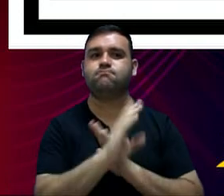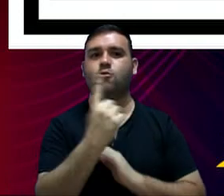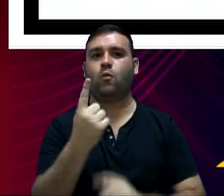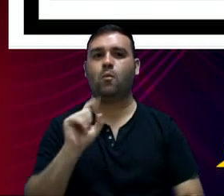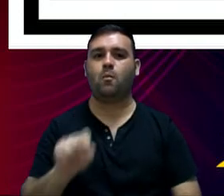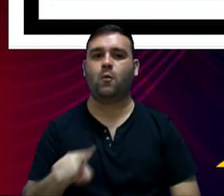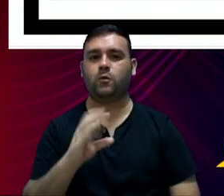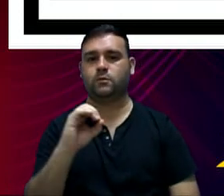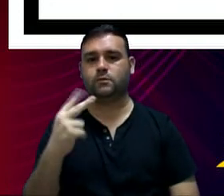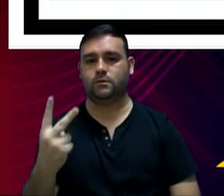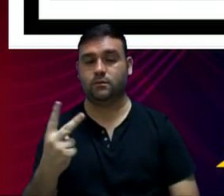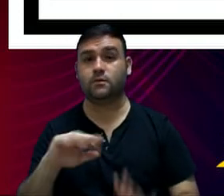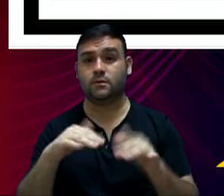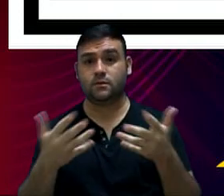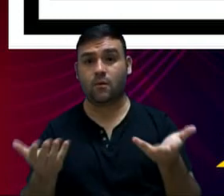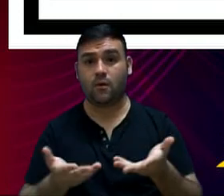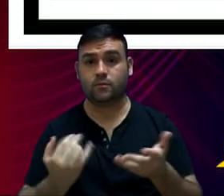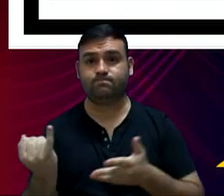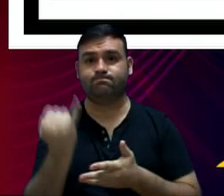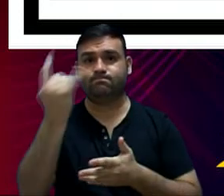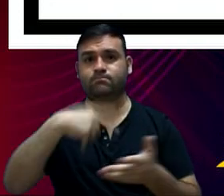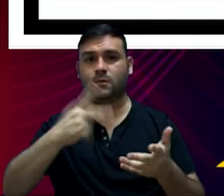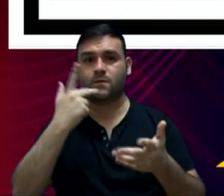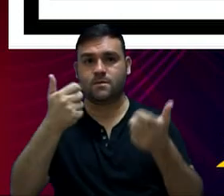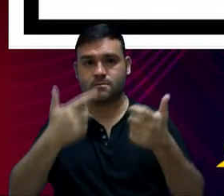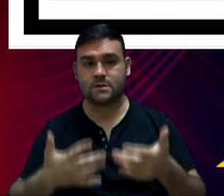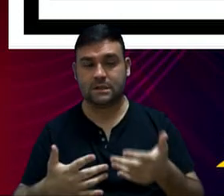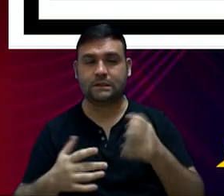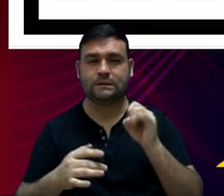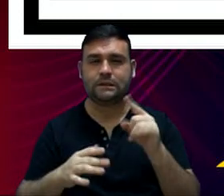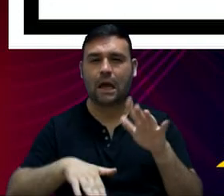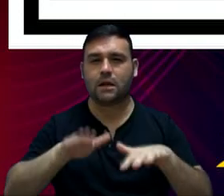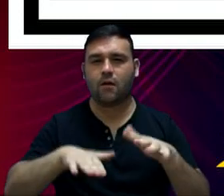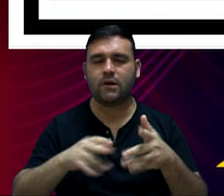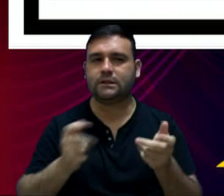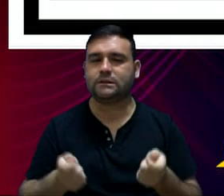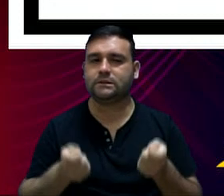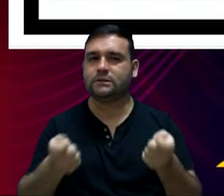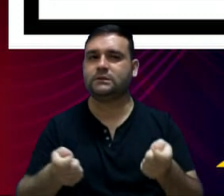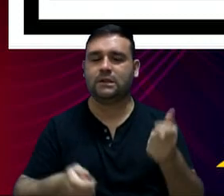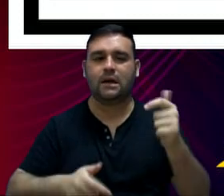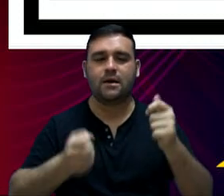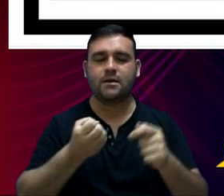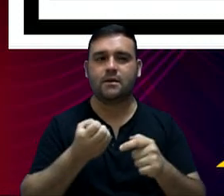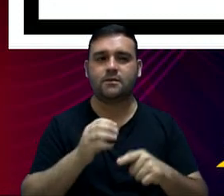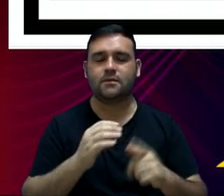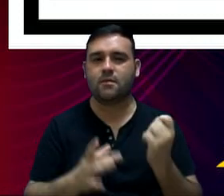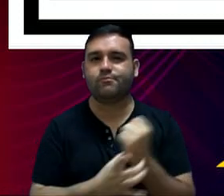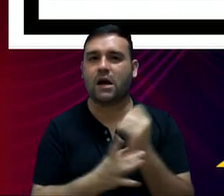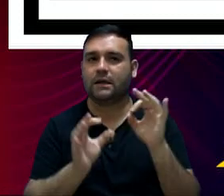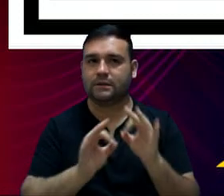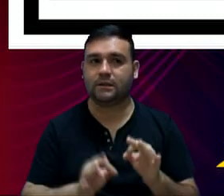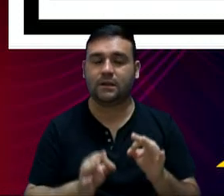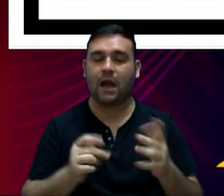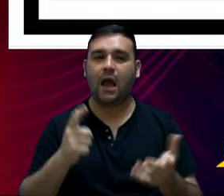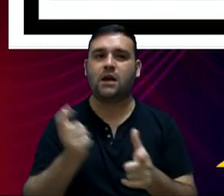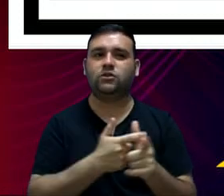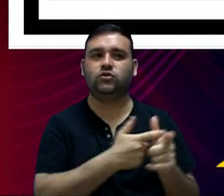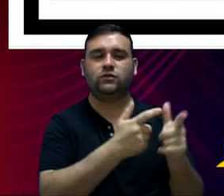de 1,02%. Importante destacar que, mesmo sem a concessão de nenhum benefício, a despesa de pessoal